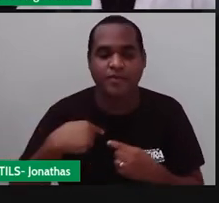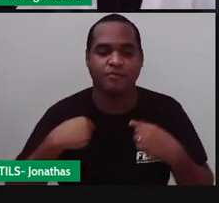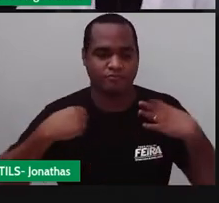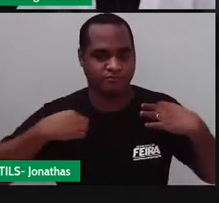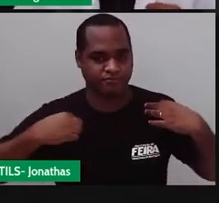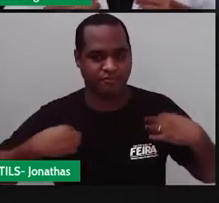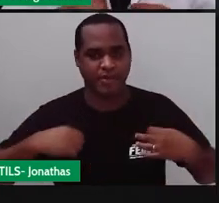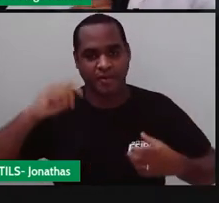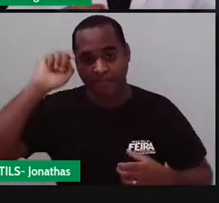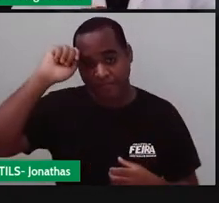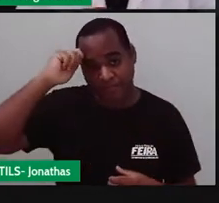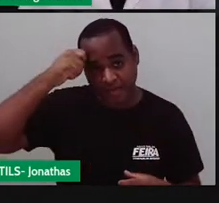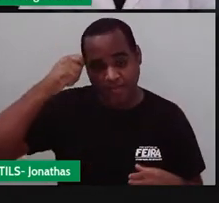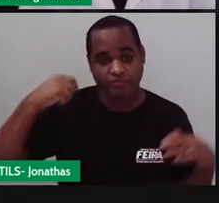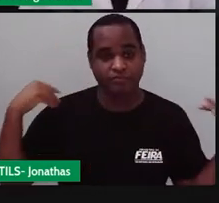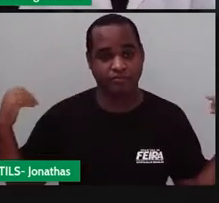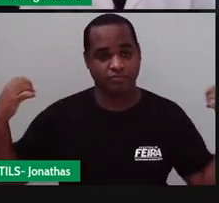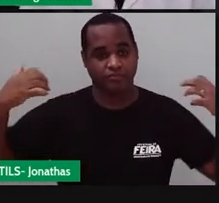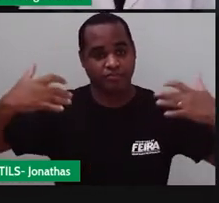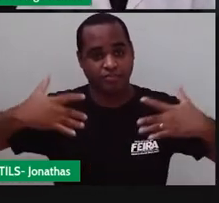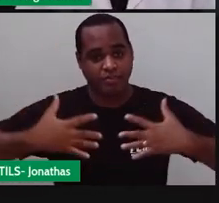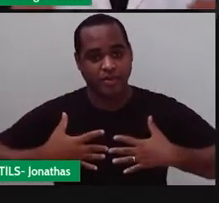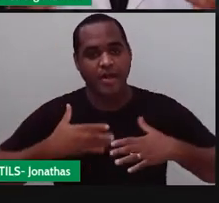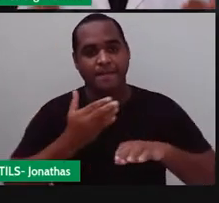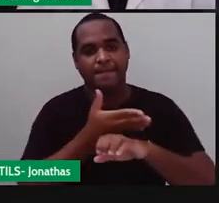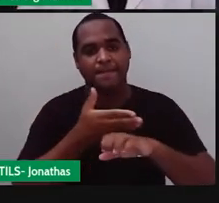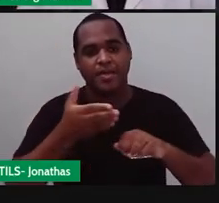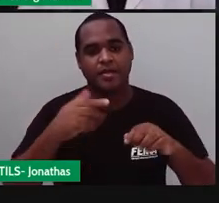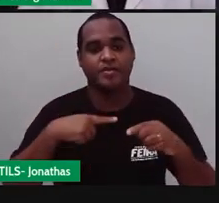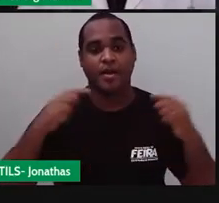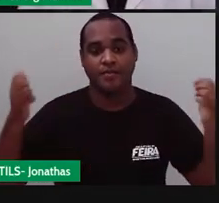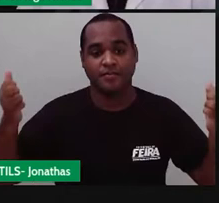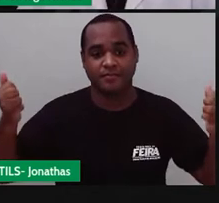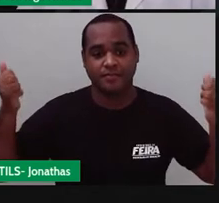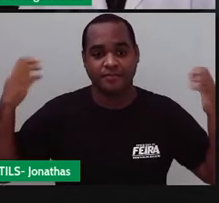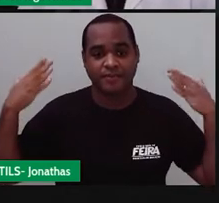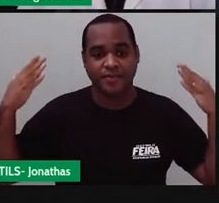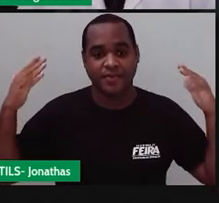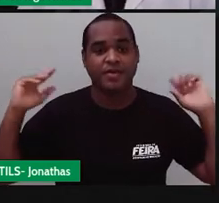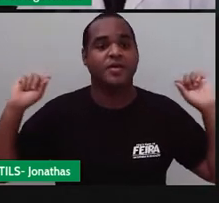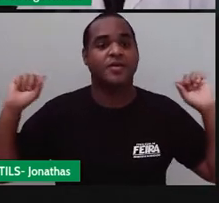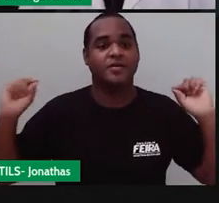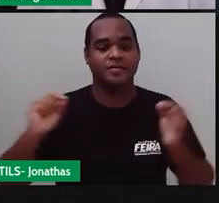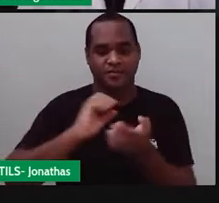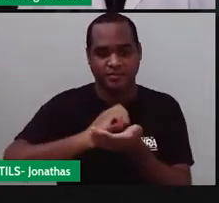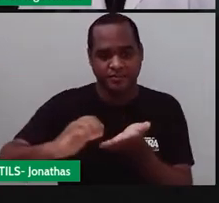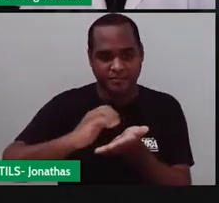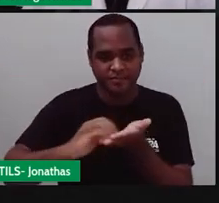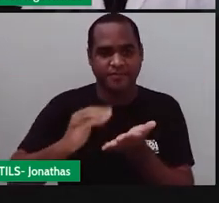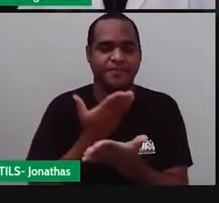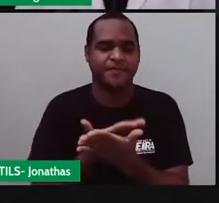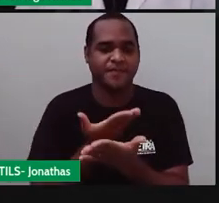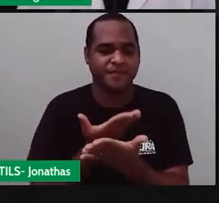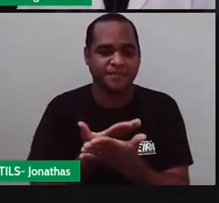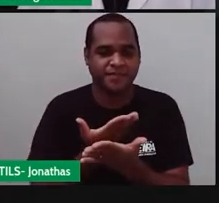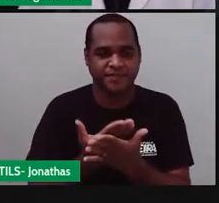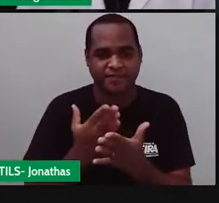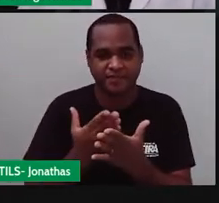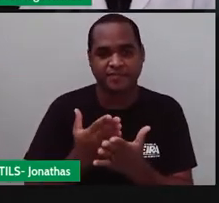camisa preta, por cima um jaleco branco, e atrás de mim fica o cartaz da Secretaria